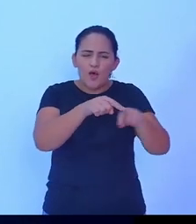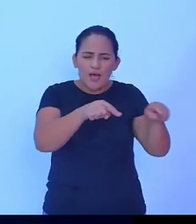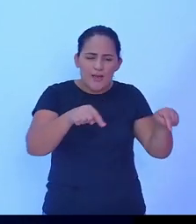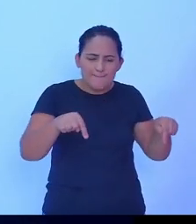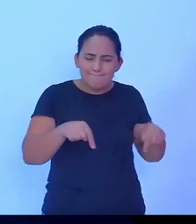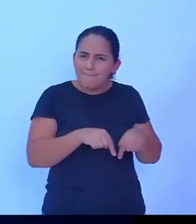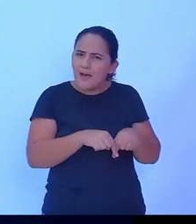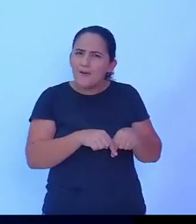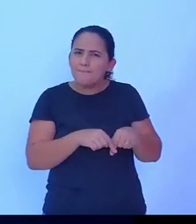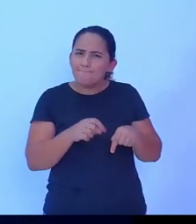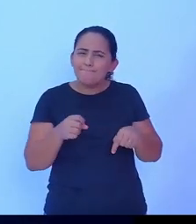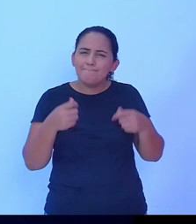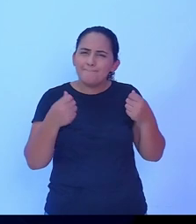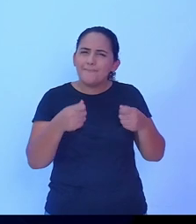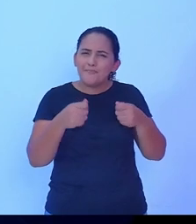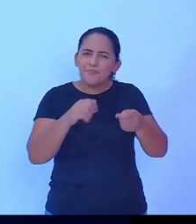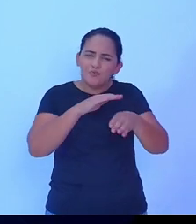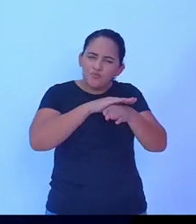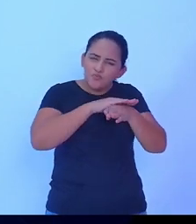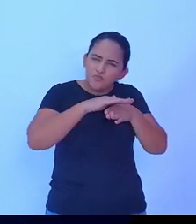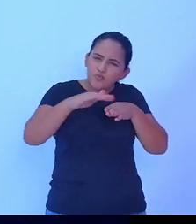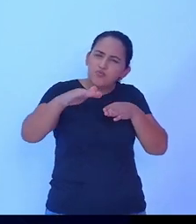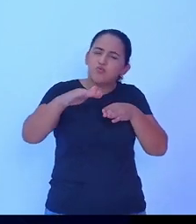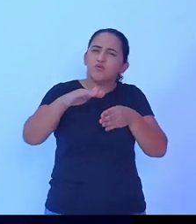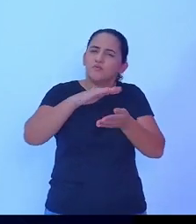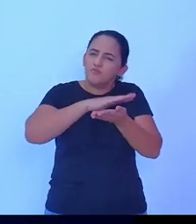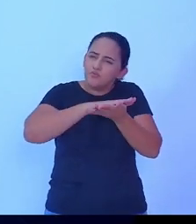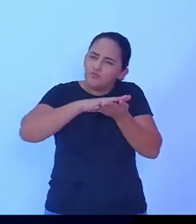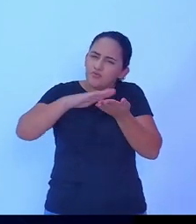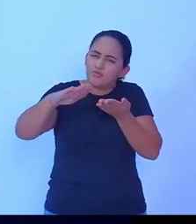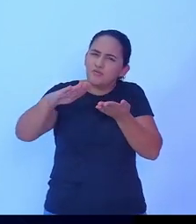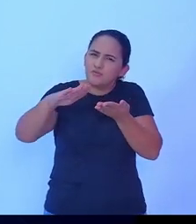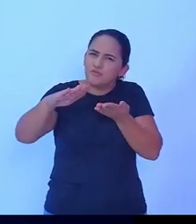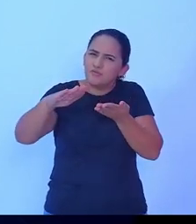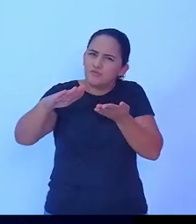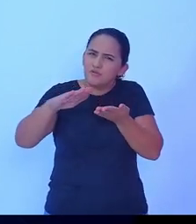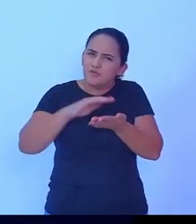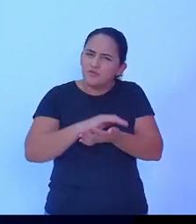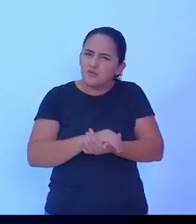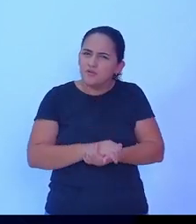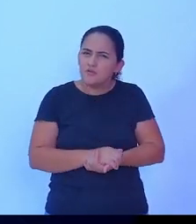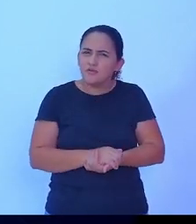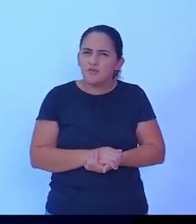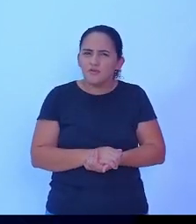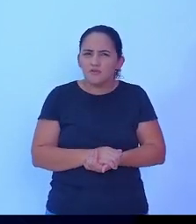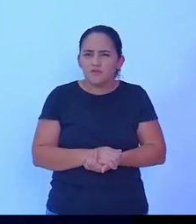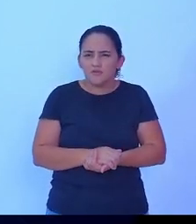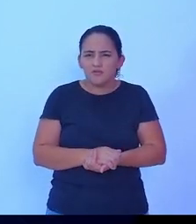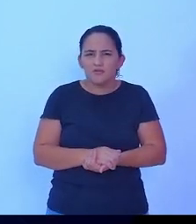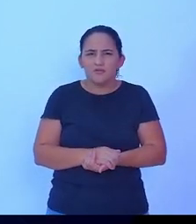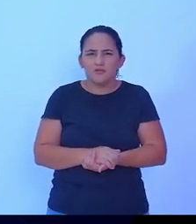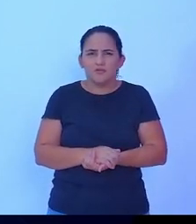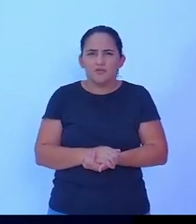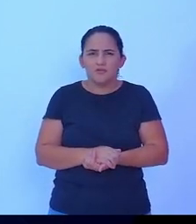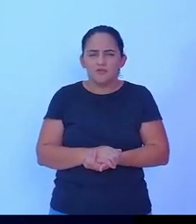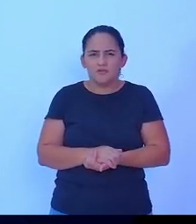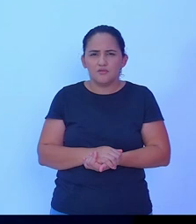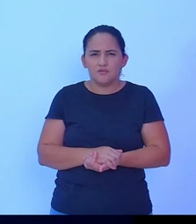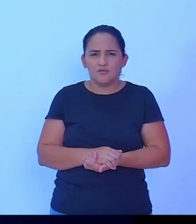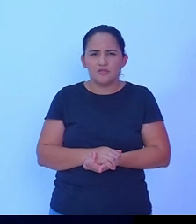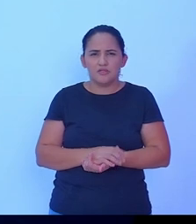possa acabar com alguma pandemia que devido dos certos